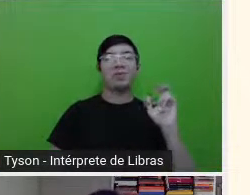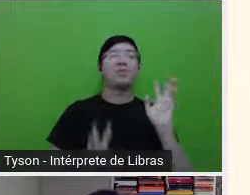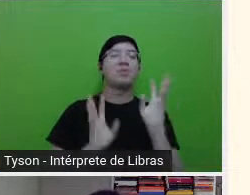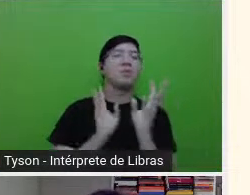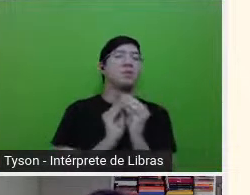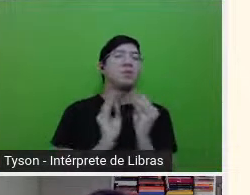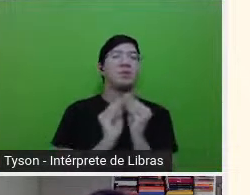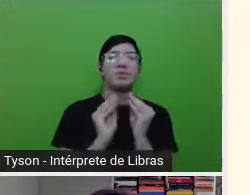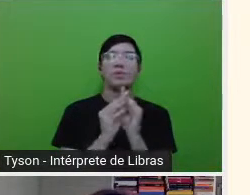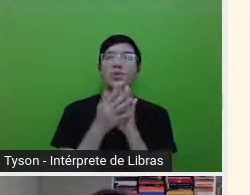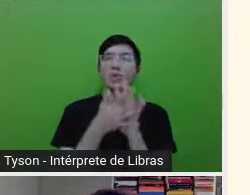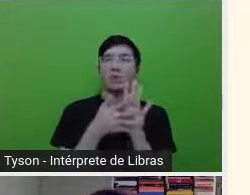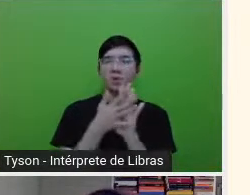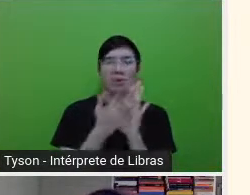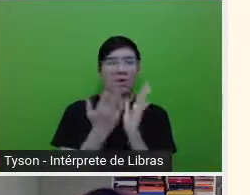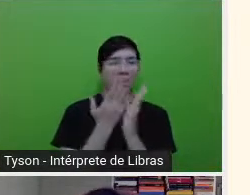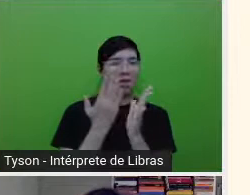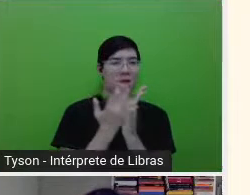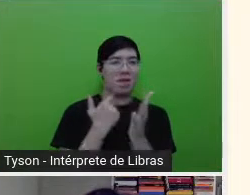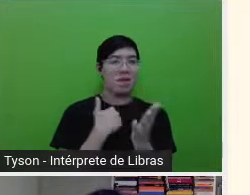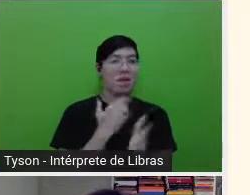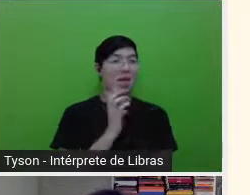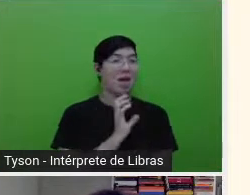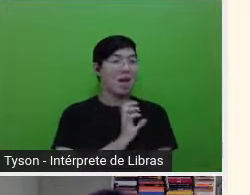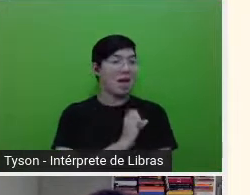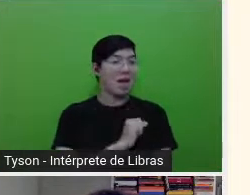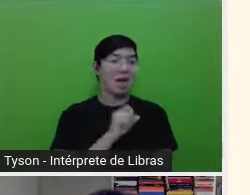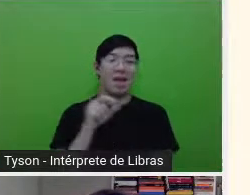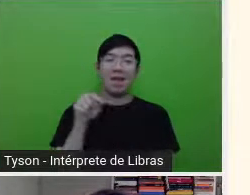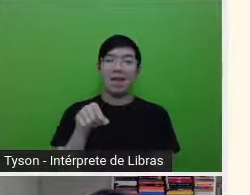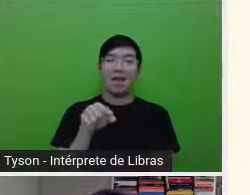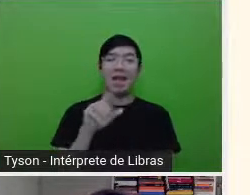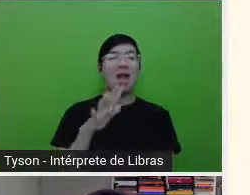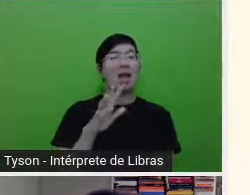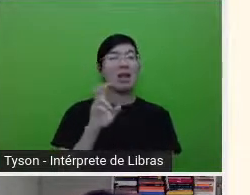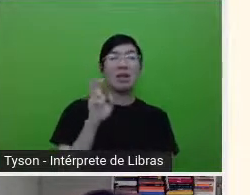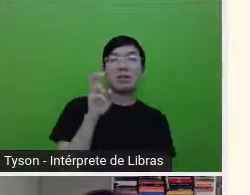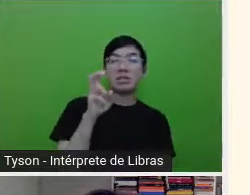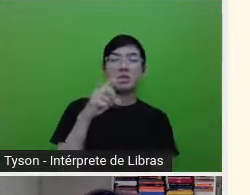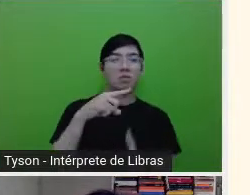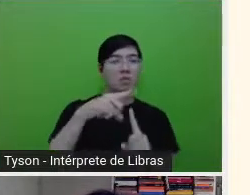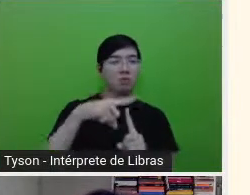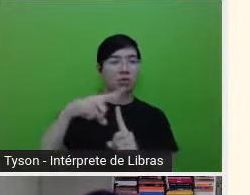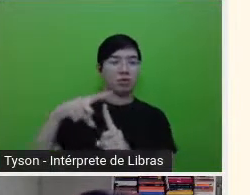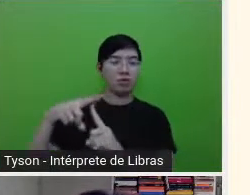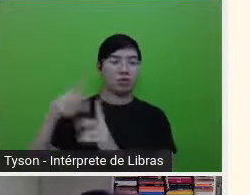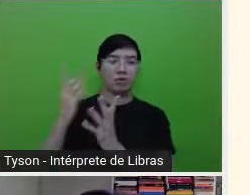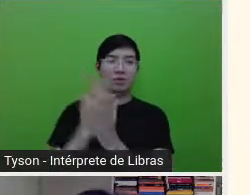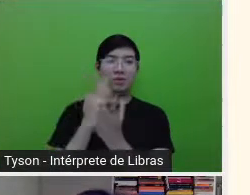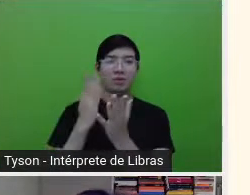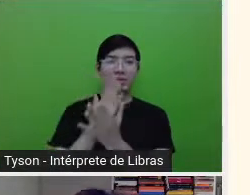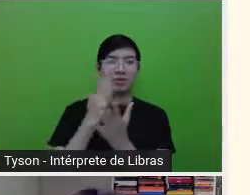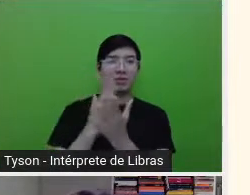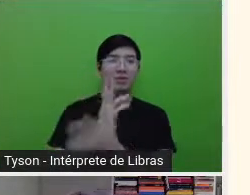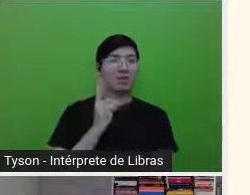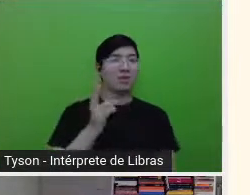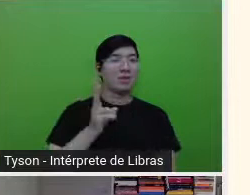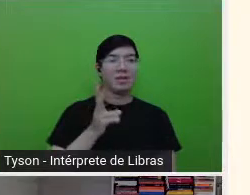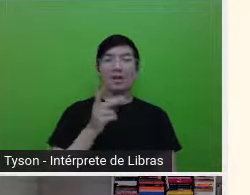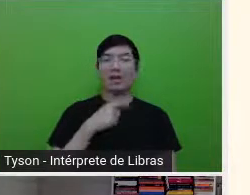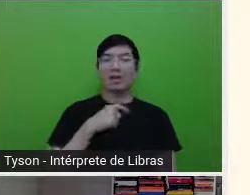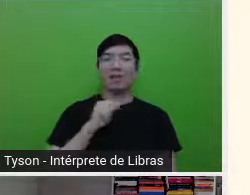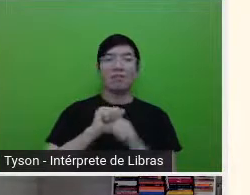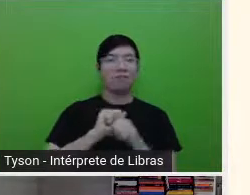apaixonada por esse livro, eu tenho cinco edições desse livro em casa, toda edição que eu compro,